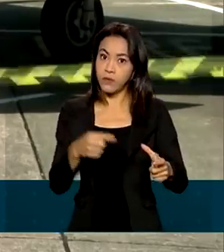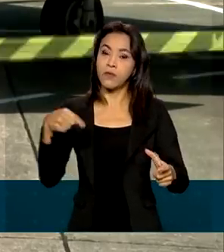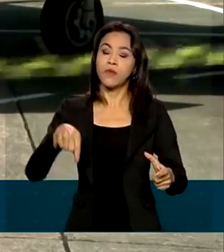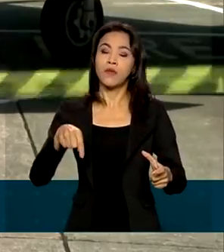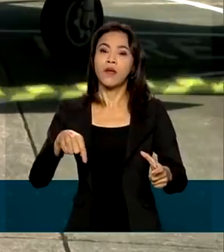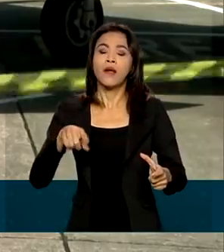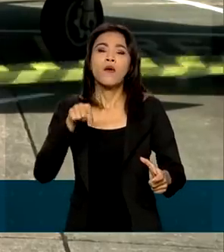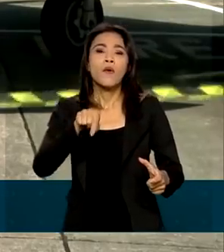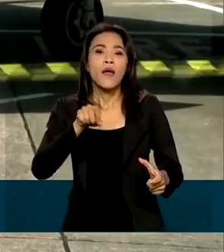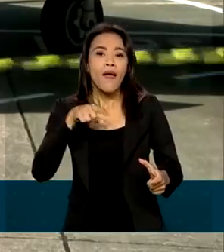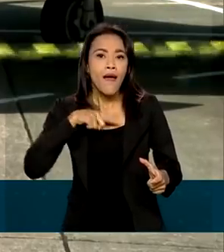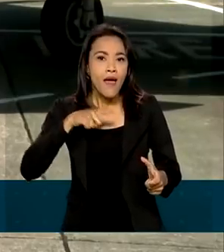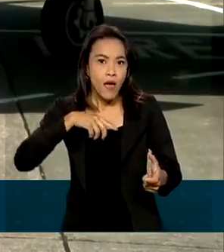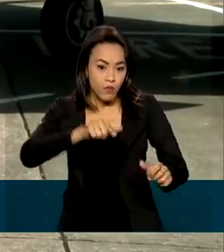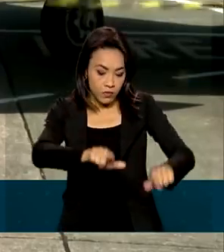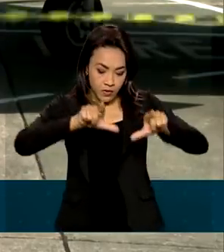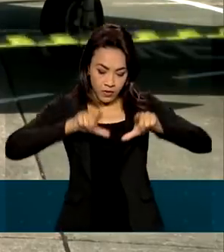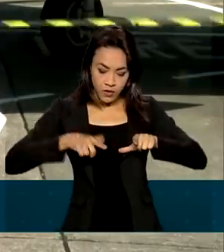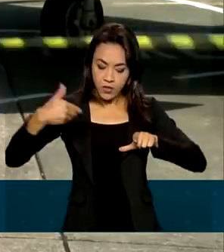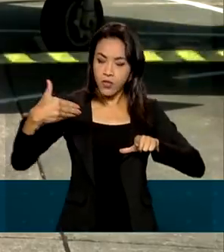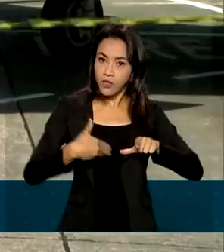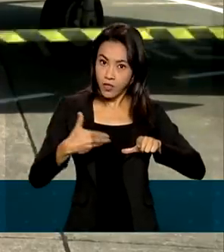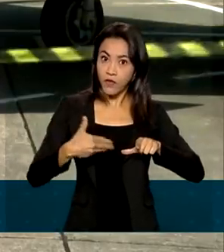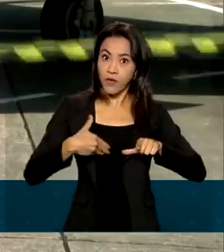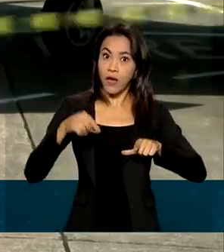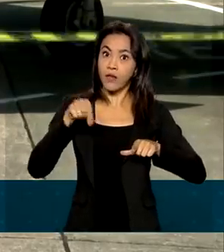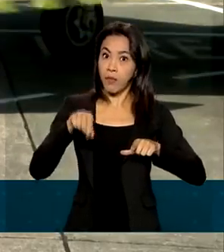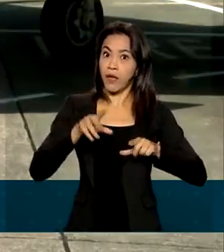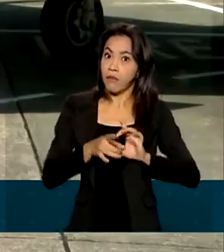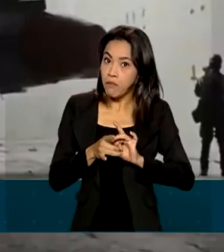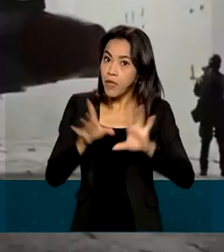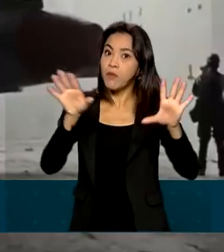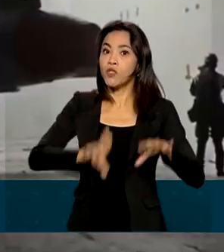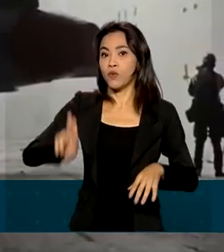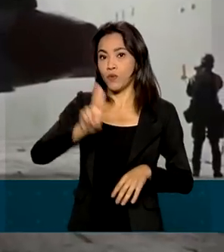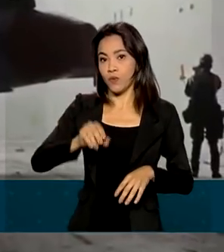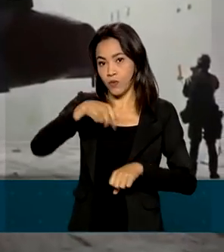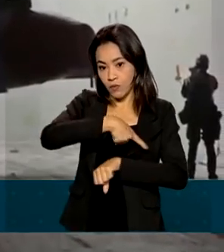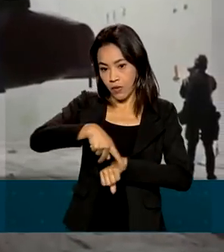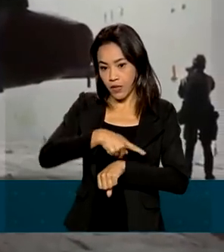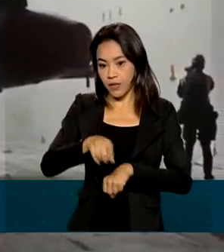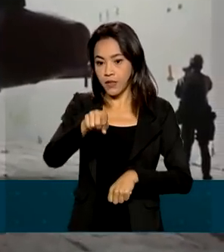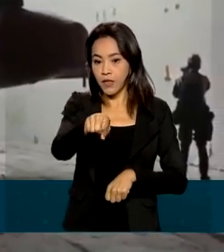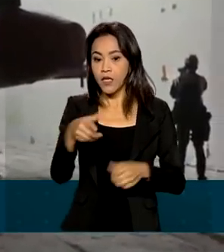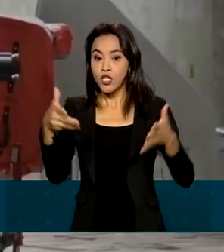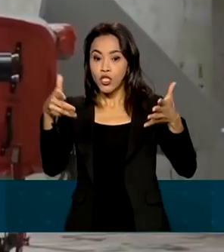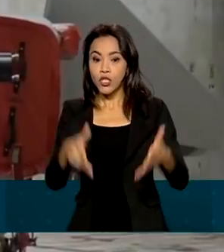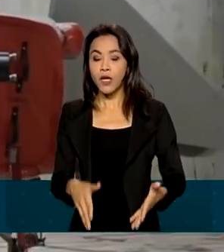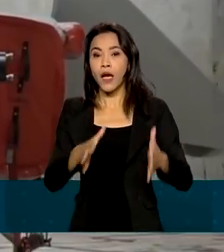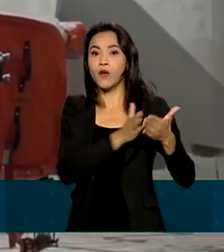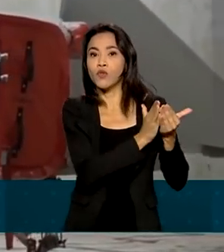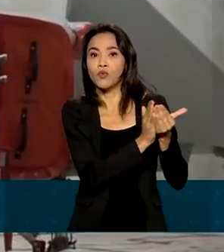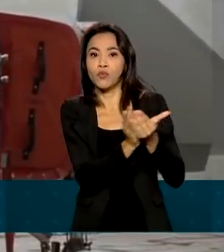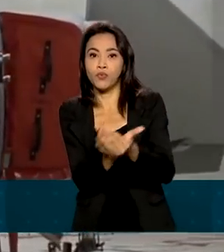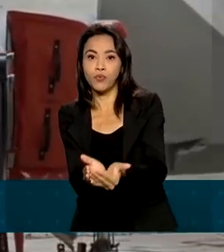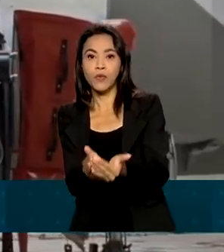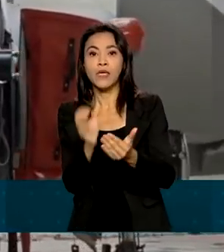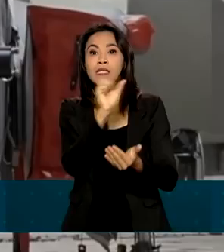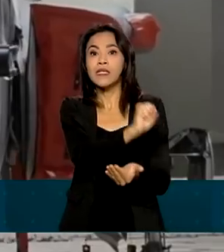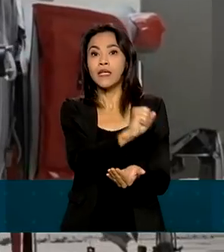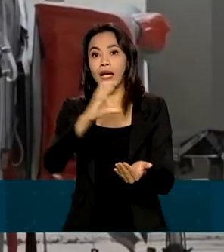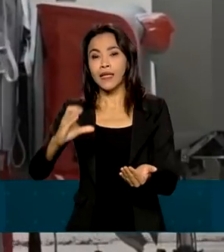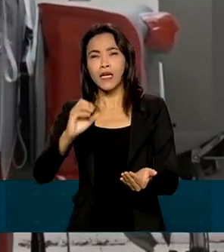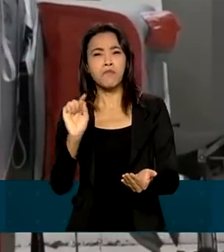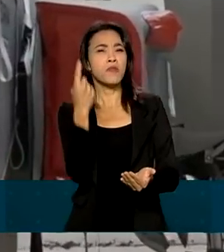exigência é a liberação do certificado militar, que é licença de operação no país. Os dois caças chegaram de navio em Santa Catarina no dia